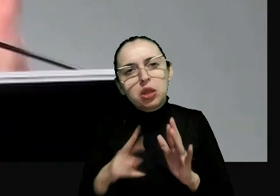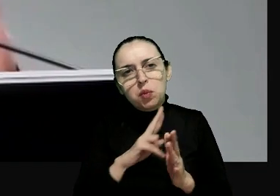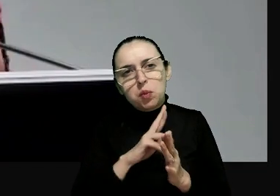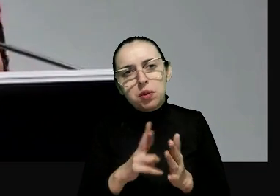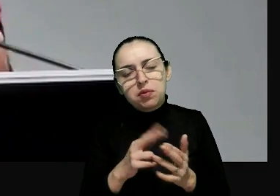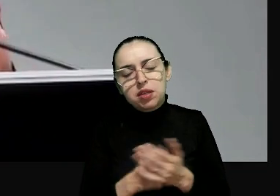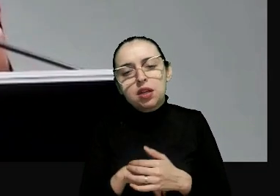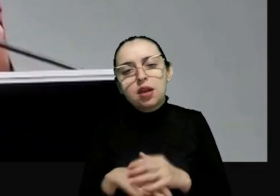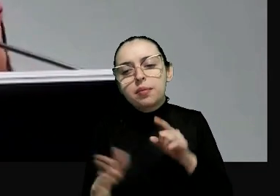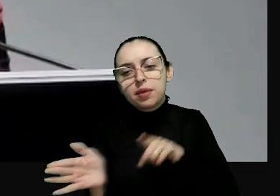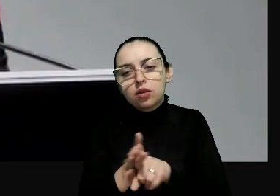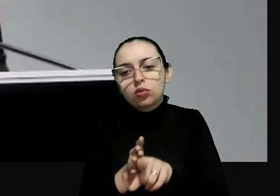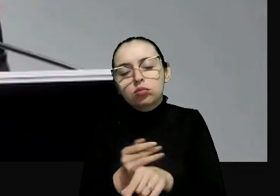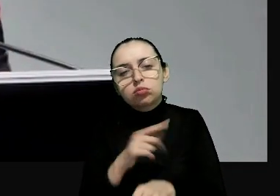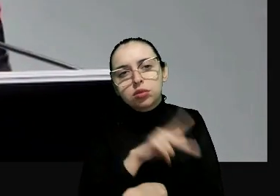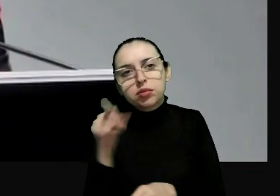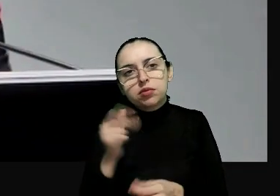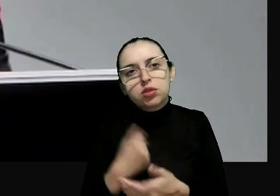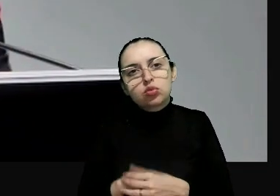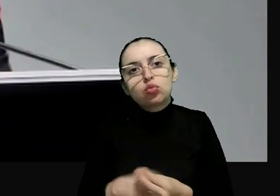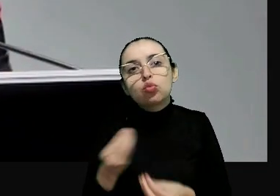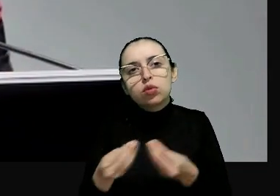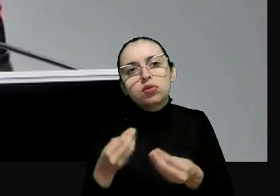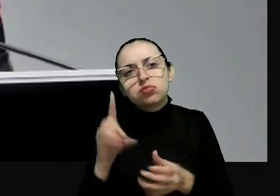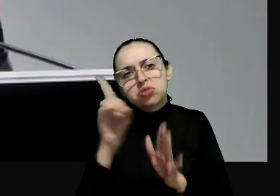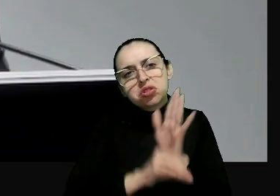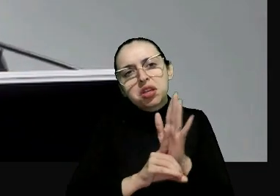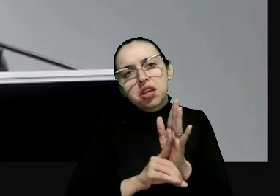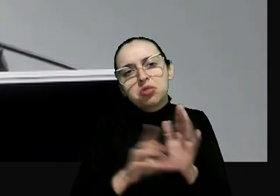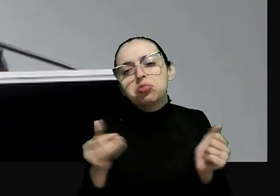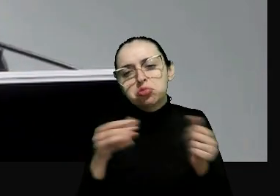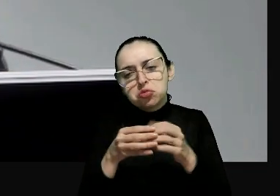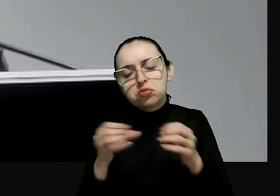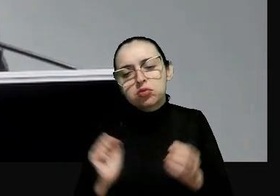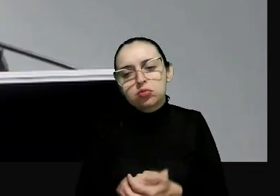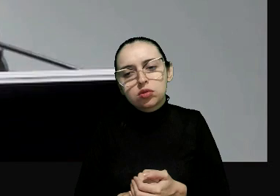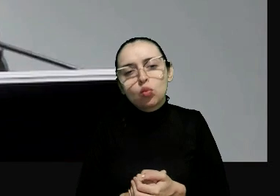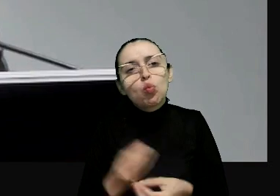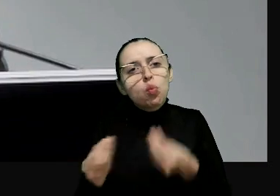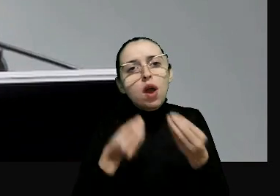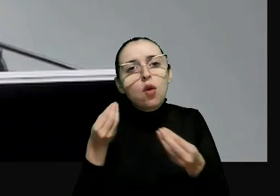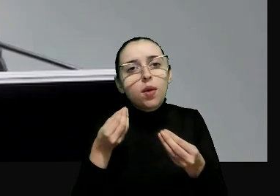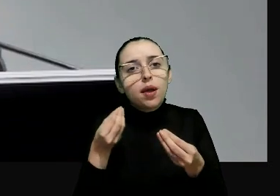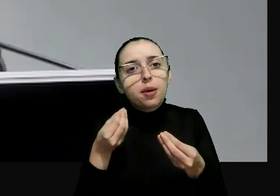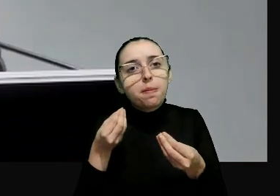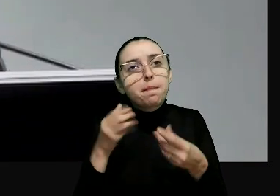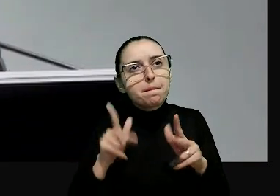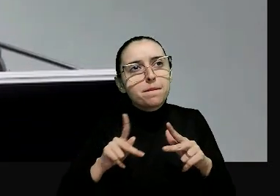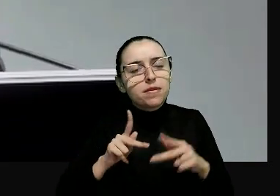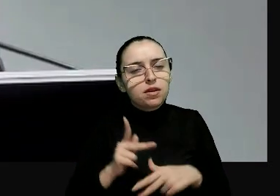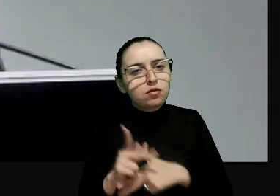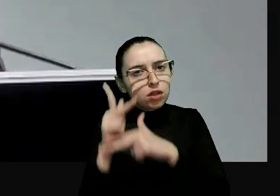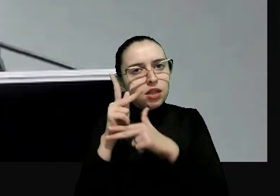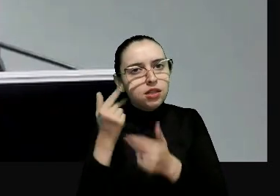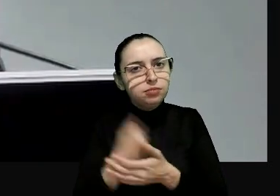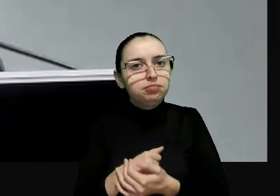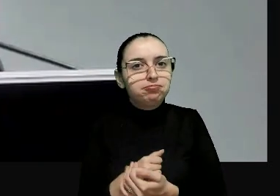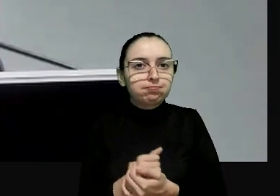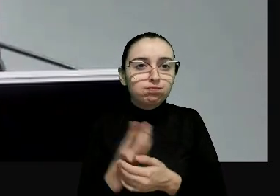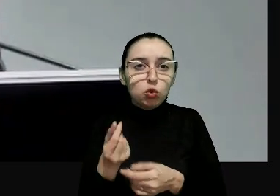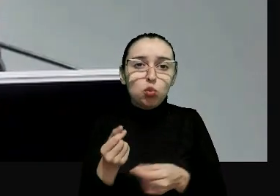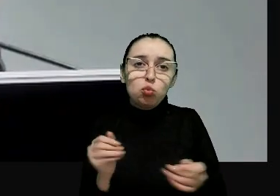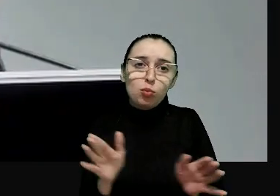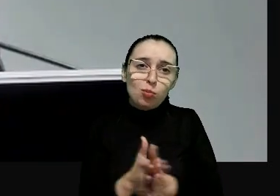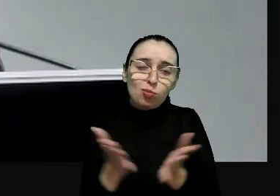Porque a pergunta que deixo, querido professor, o que o direito tem a ver com isso? Qual é a potência e qual é a